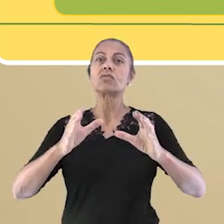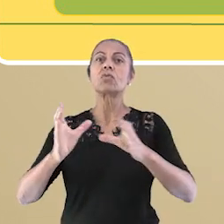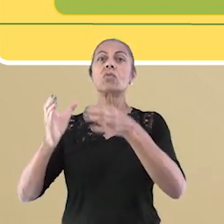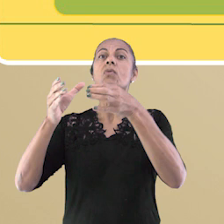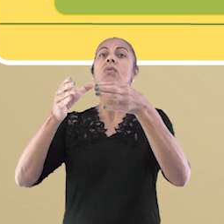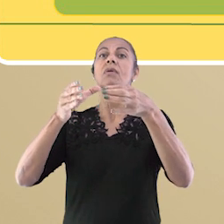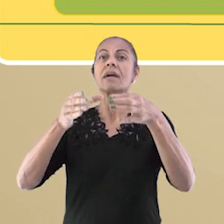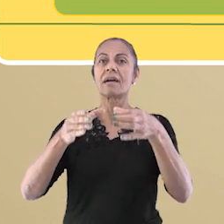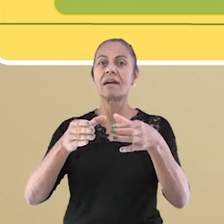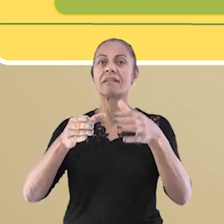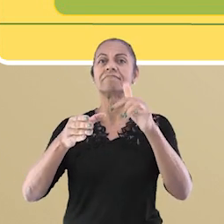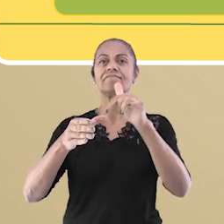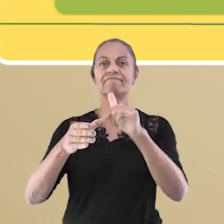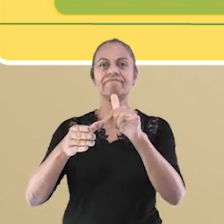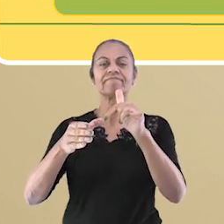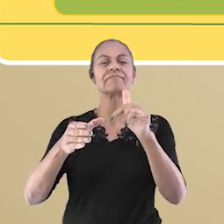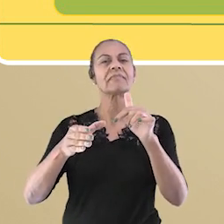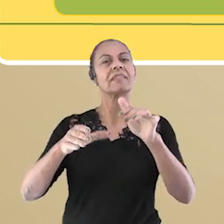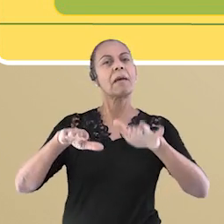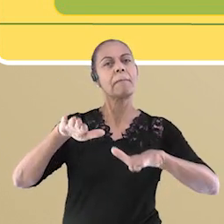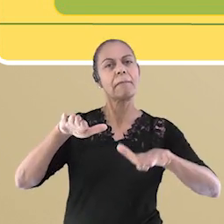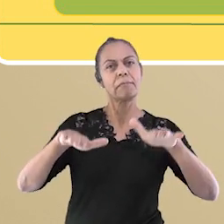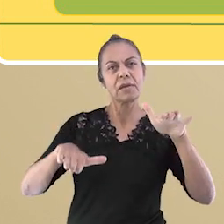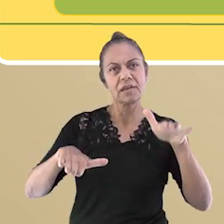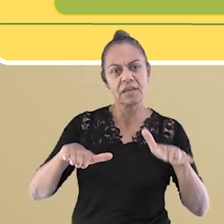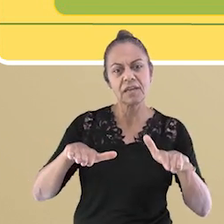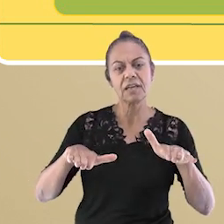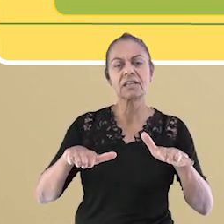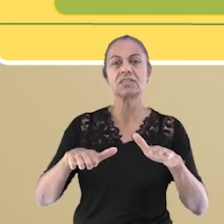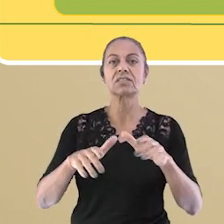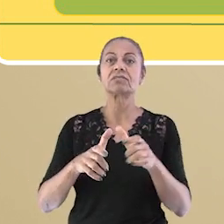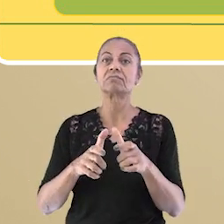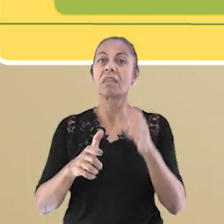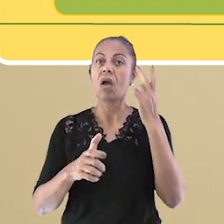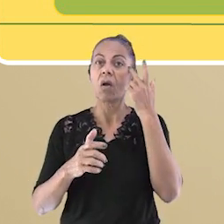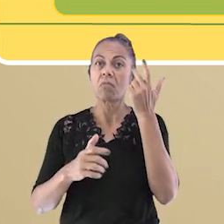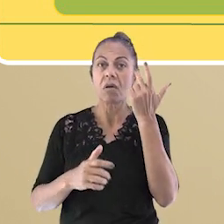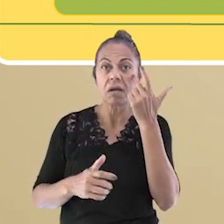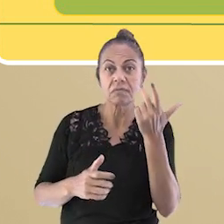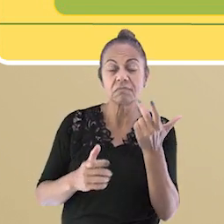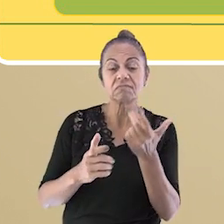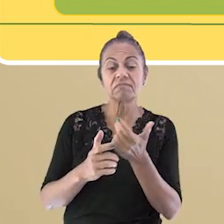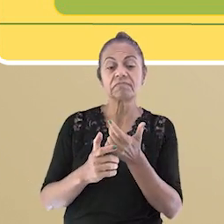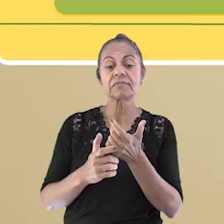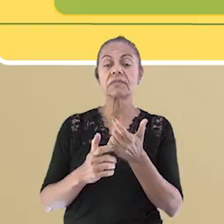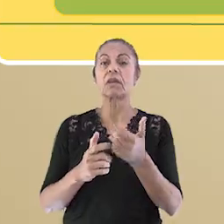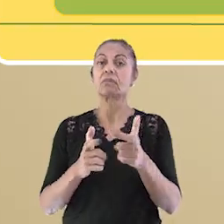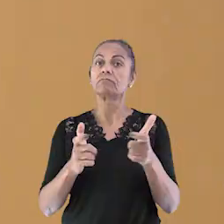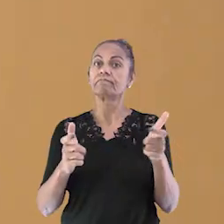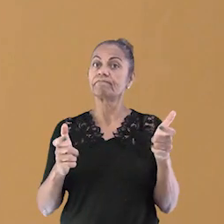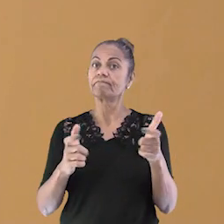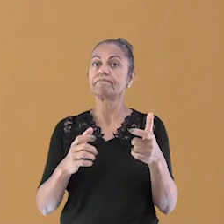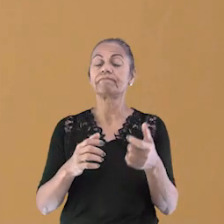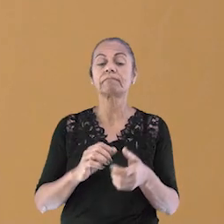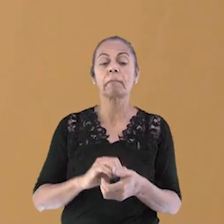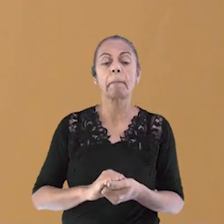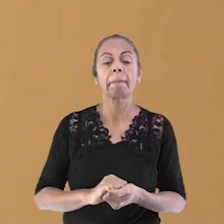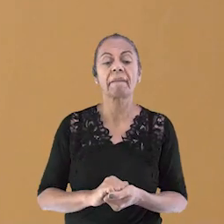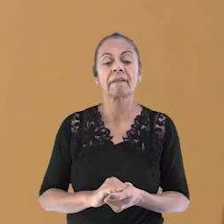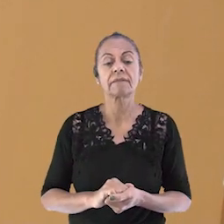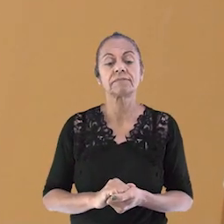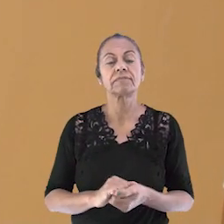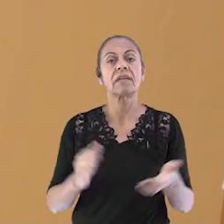estão localizadas. Quanto melhor a infraestrutura de uma região, geralmente mais cara será a moradia neste local. Agora,